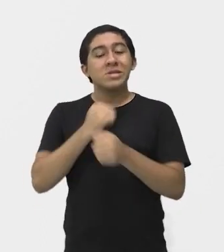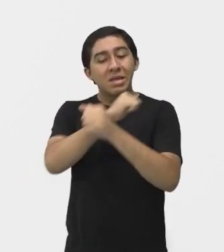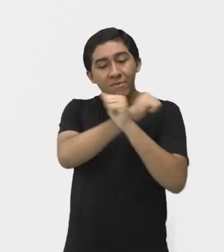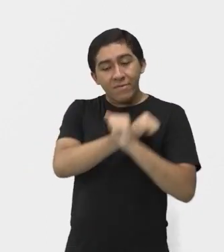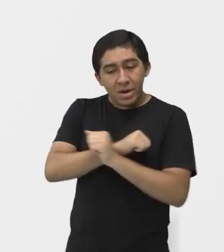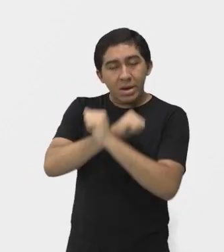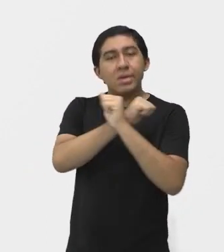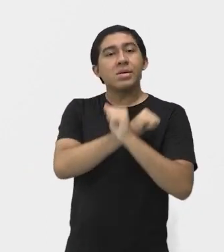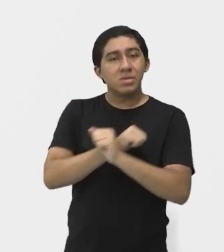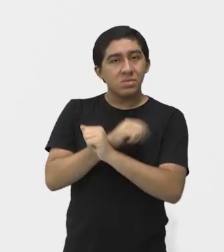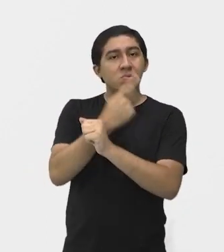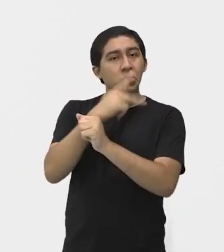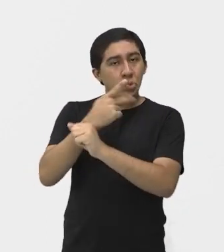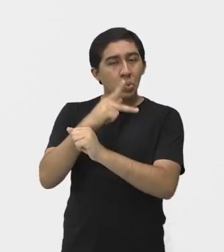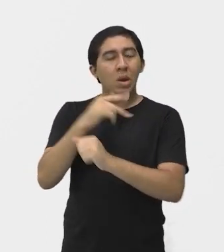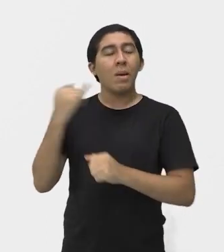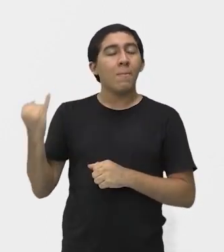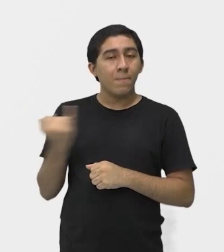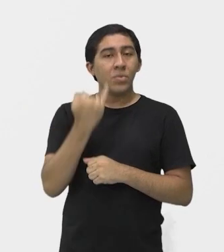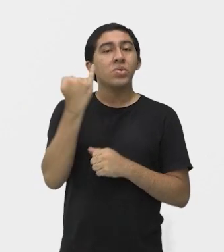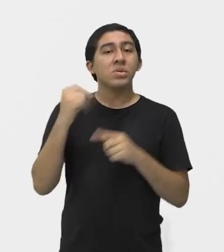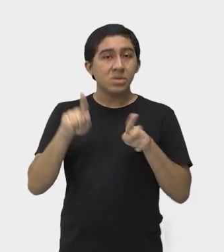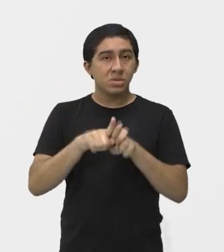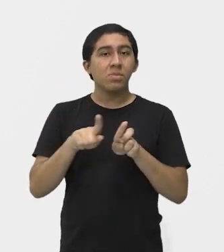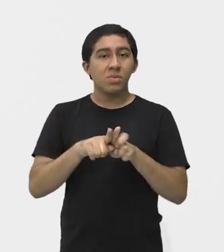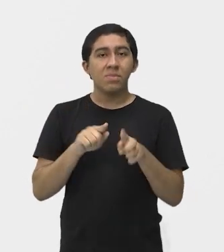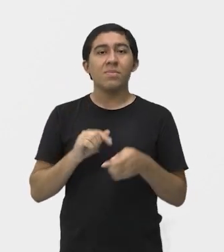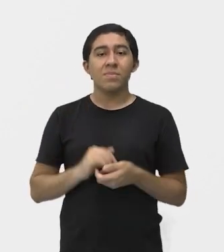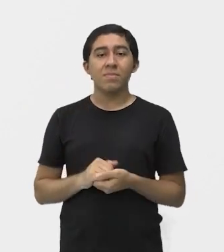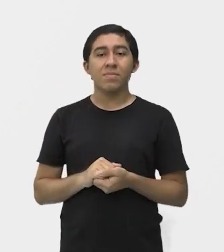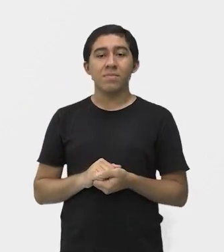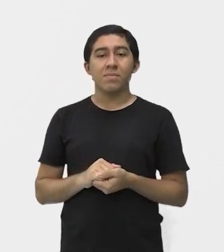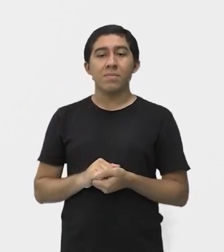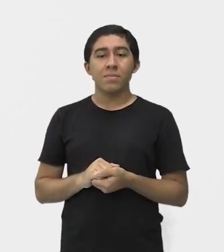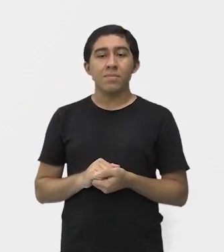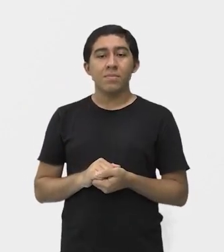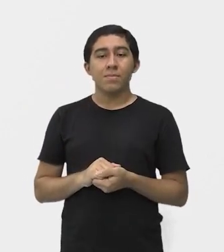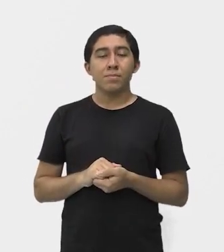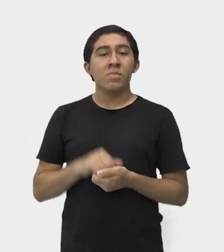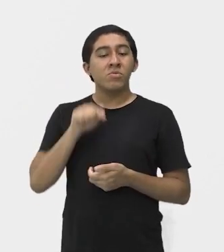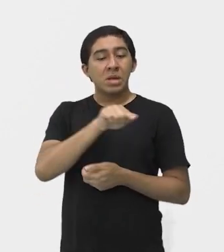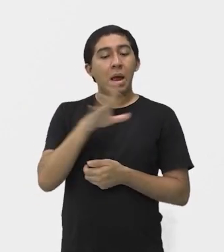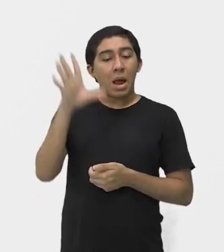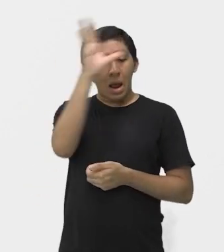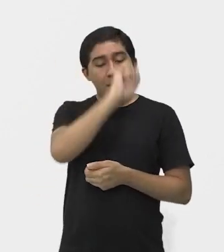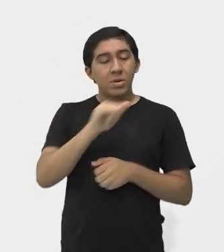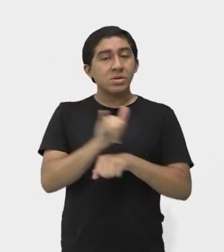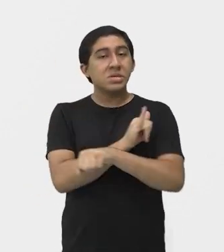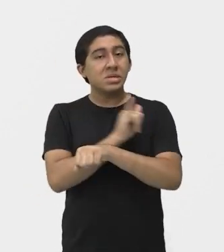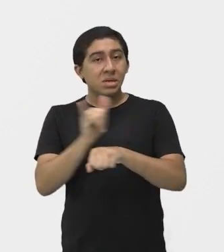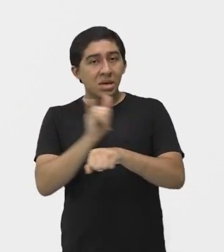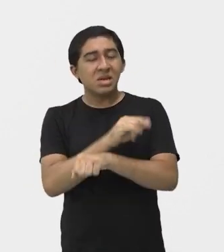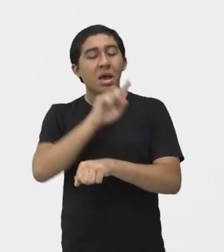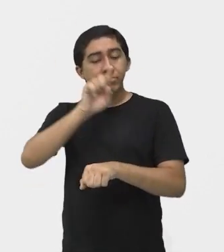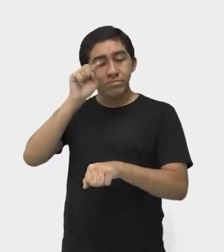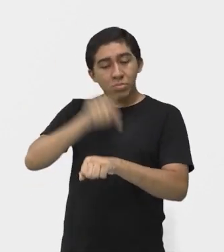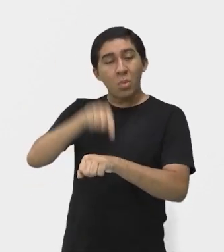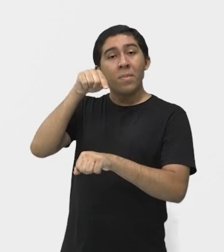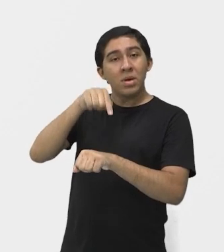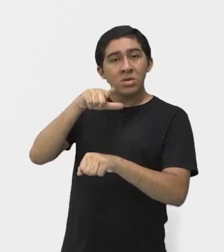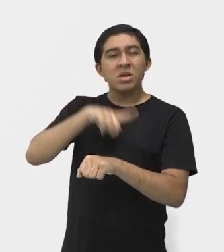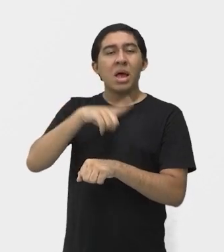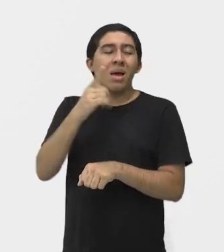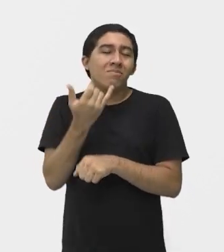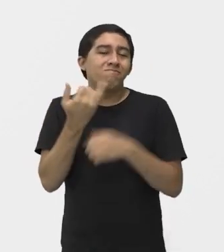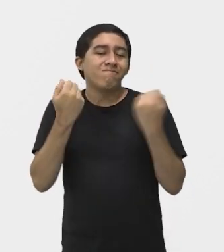algo que é muito importante, tá bom? Você aprende as técnicas e, no momento certo, na hora